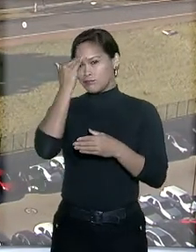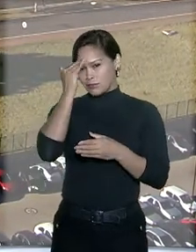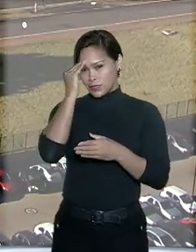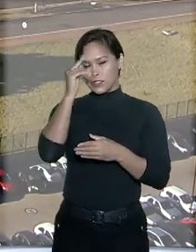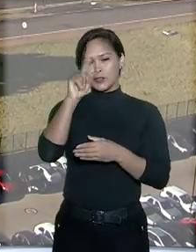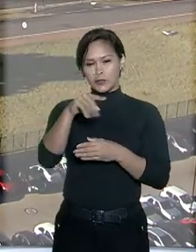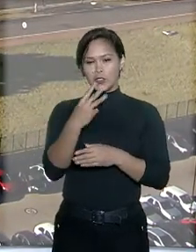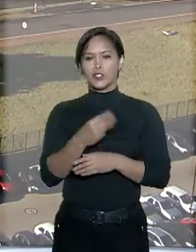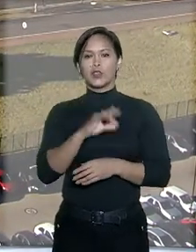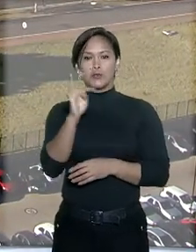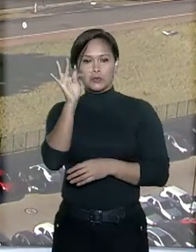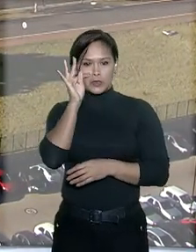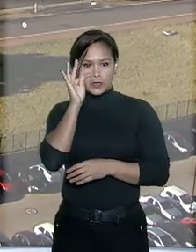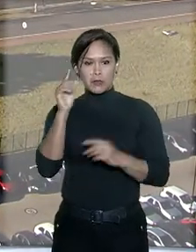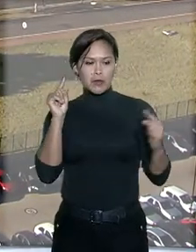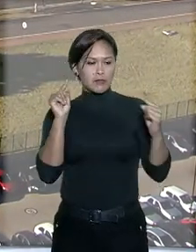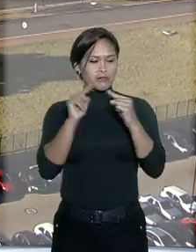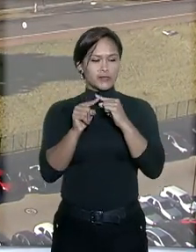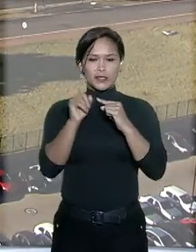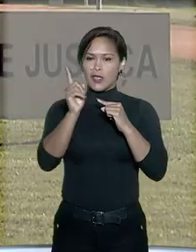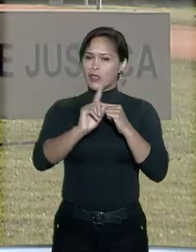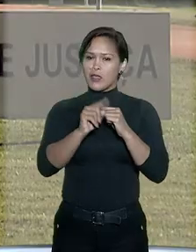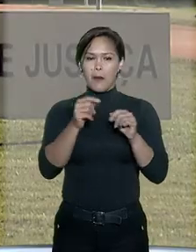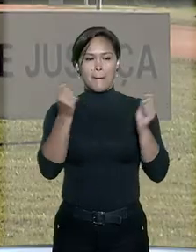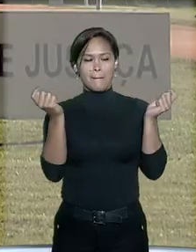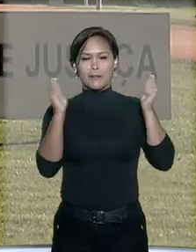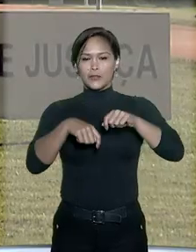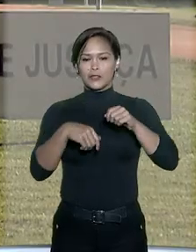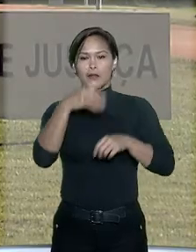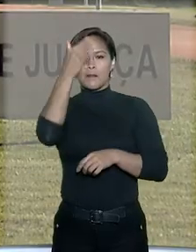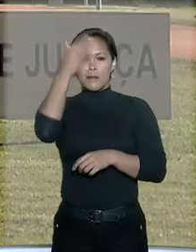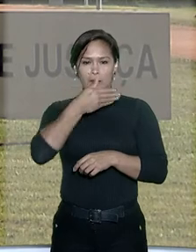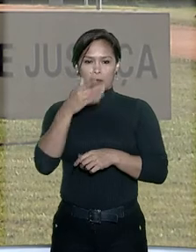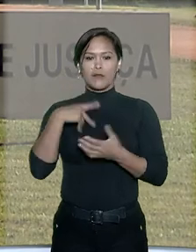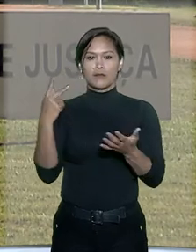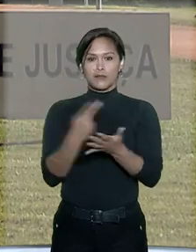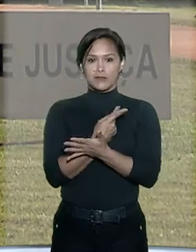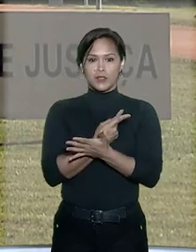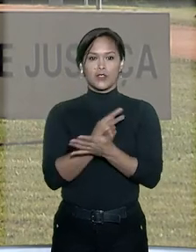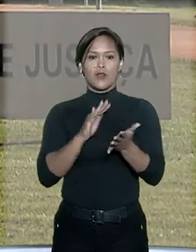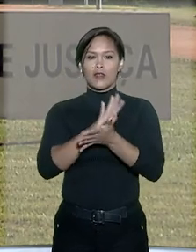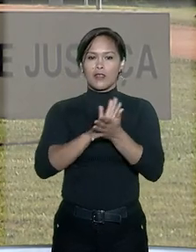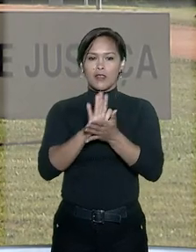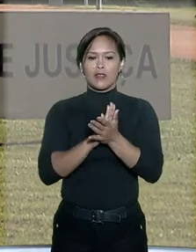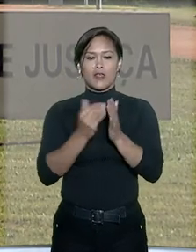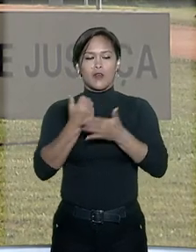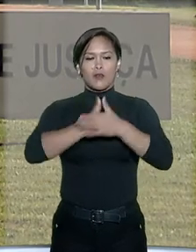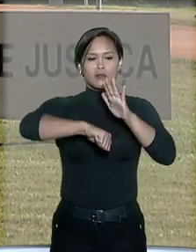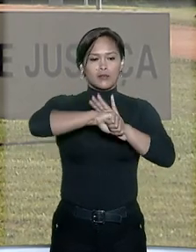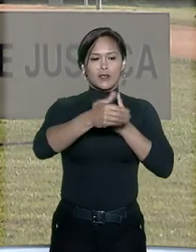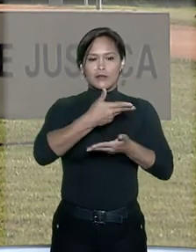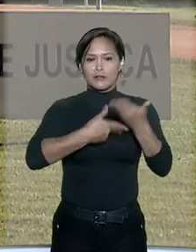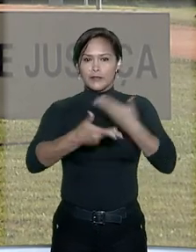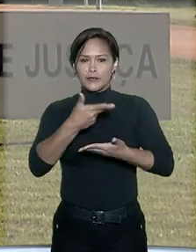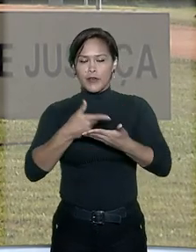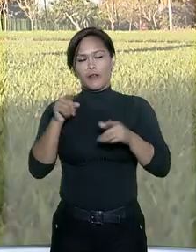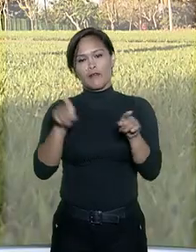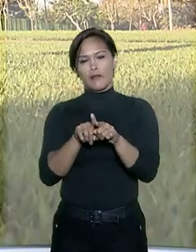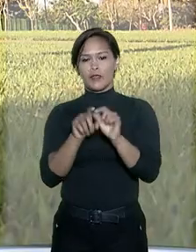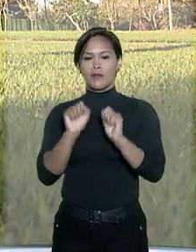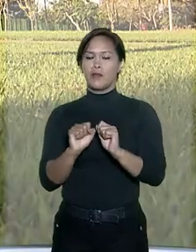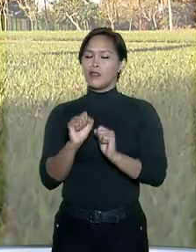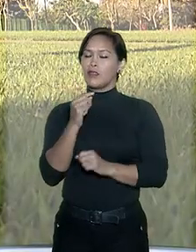de que o testemunho indireto não é apto para comprovar a ocorrência de nenhum elemento do crime e, por consequente,